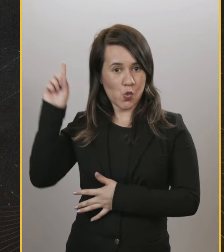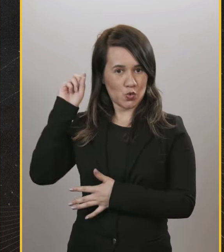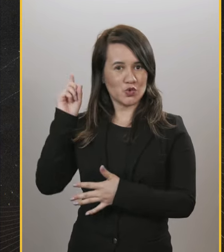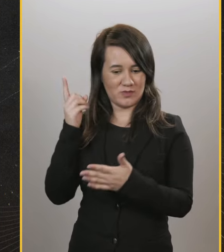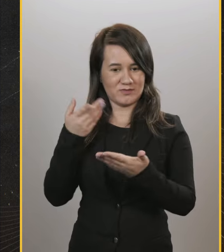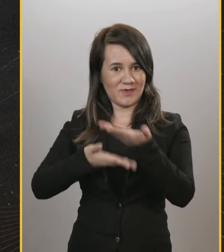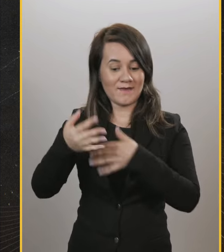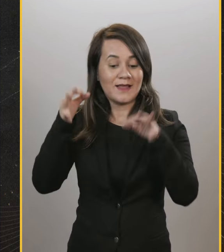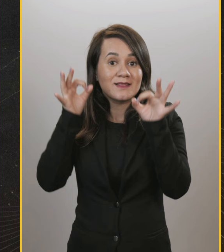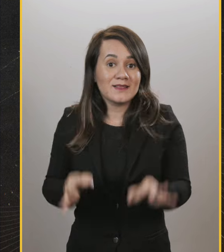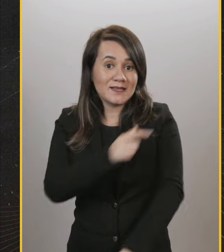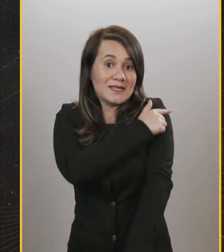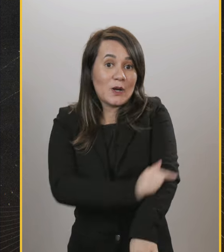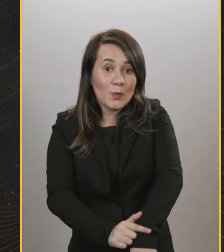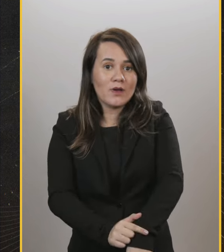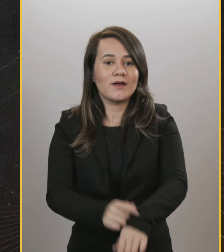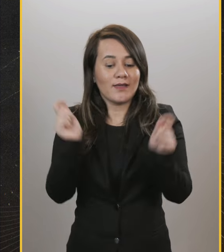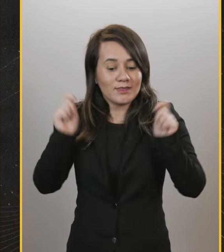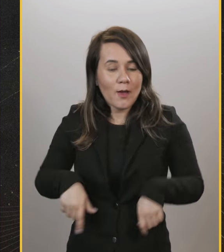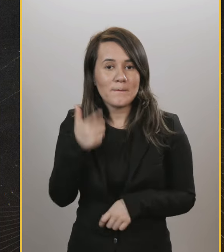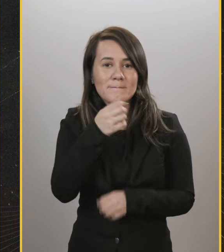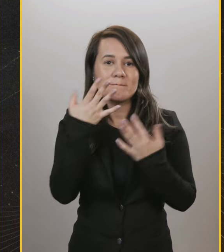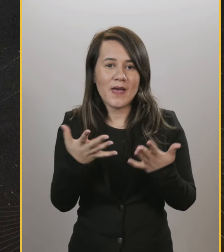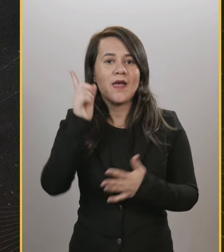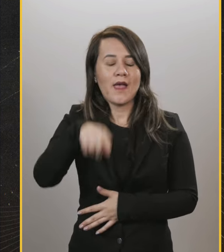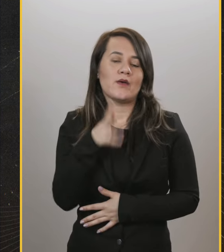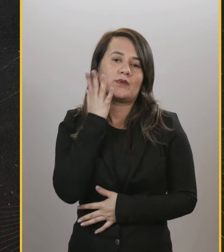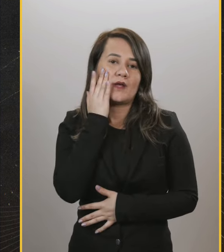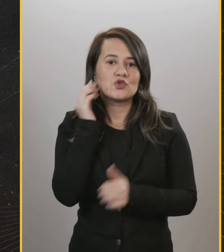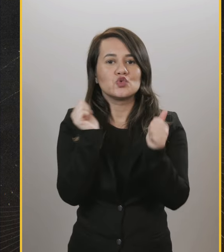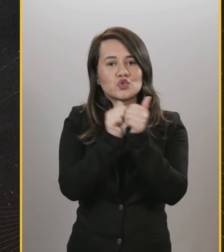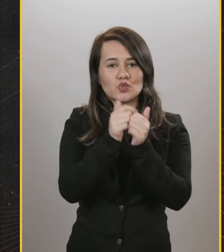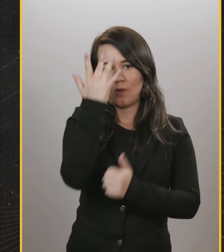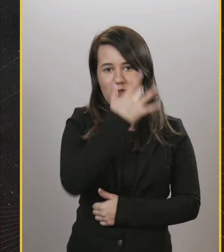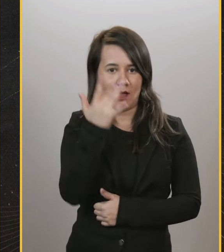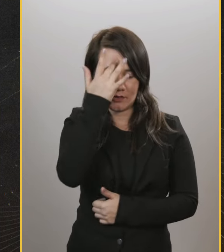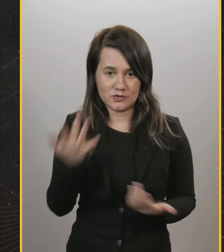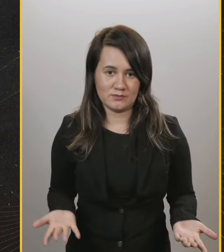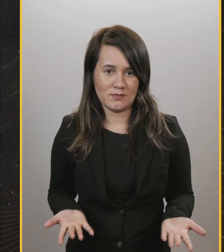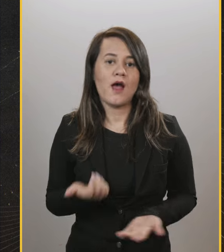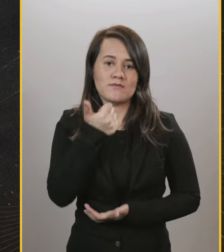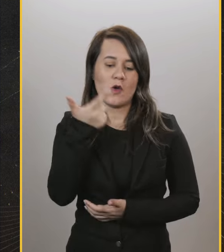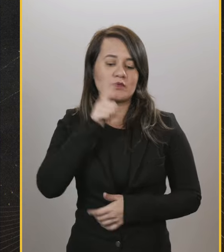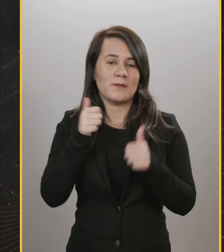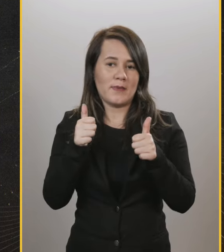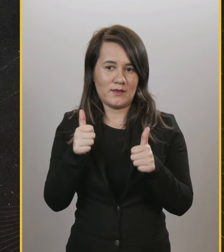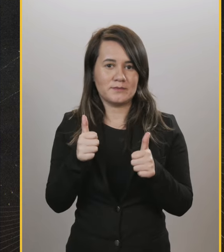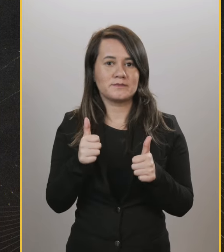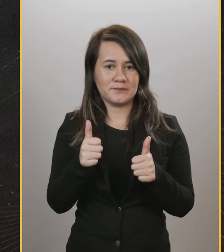sei lá, o último debate que eu vi que foi civilizado e que funcionou foi do Tarcísio com Haddad, cara.